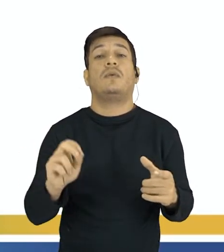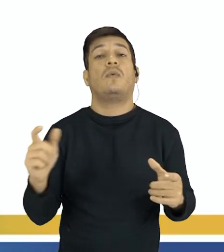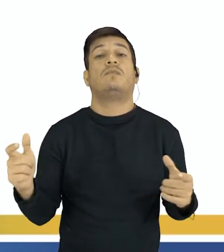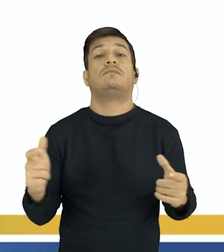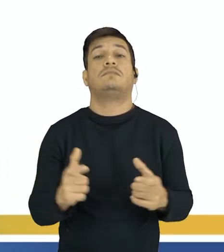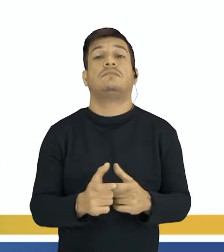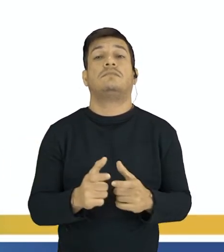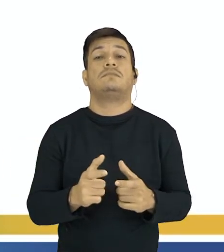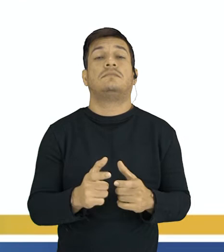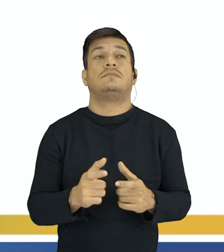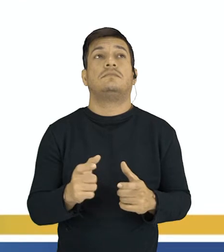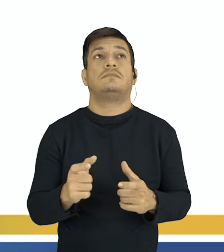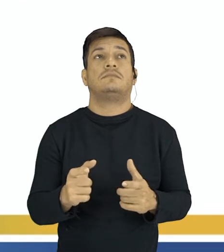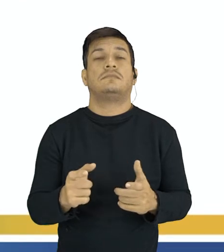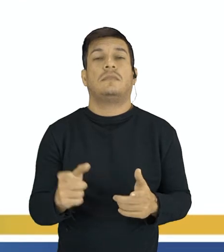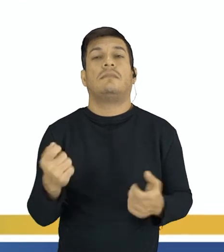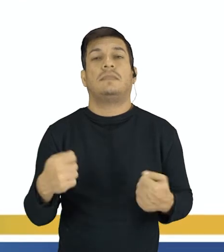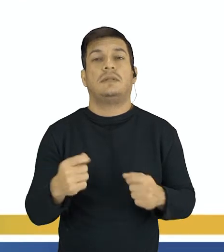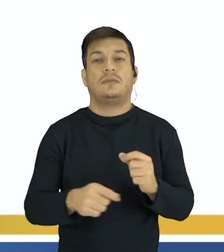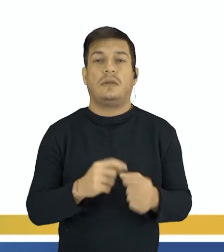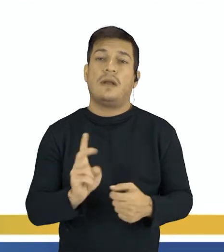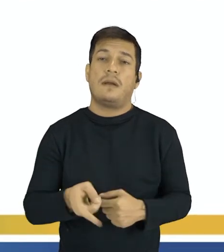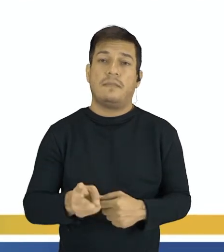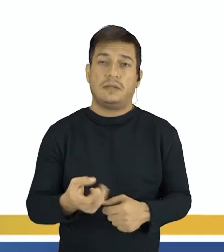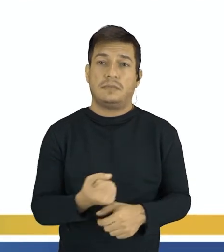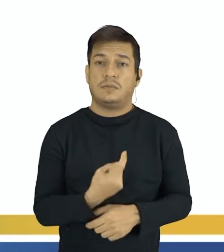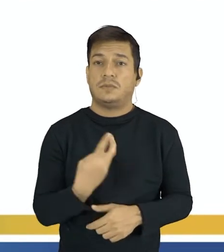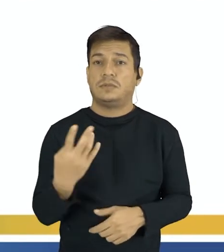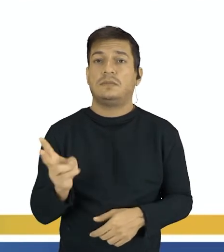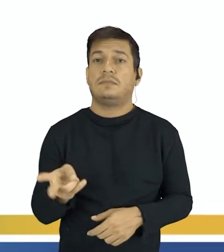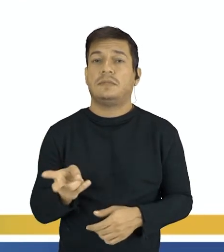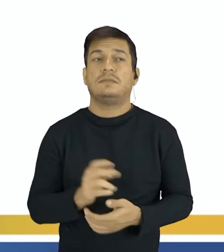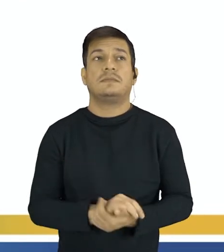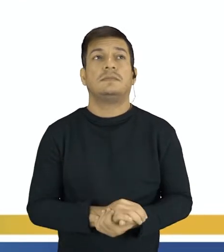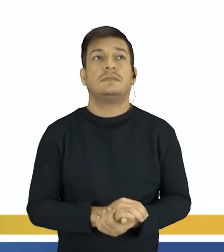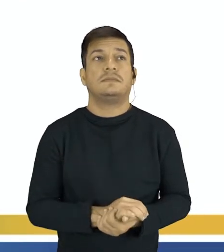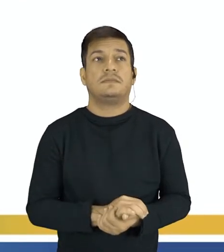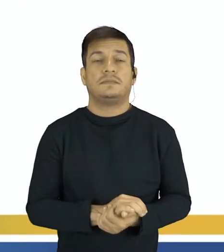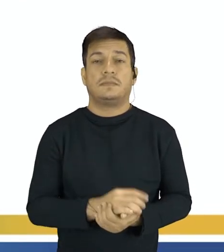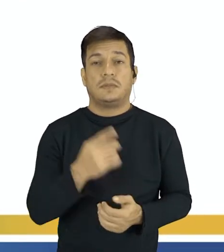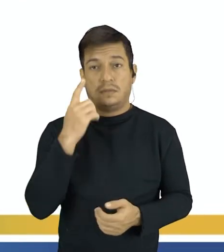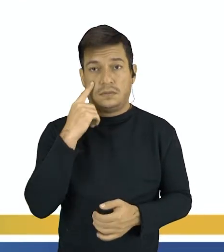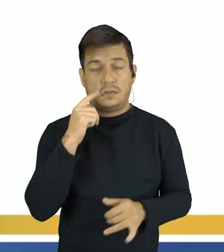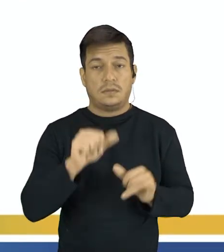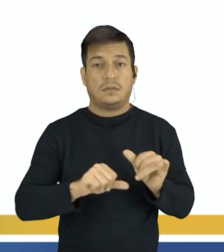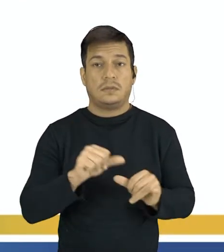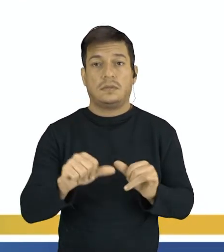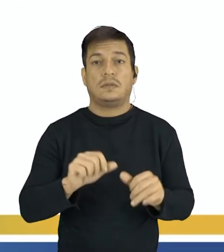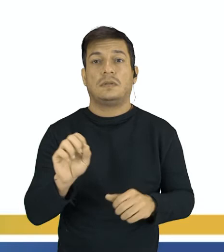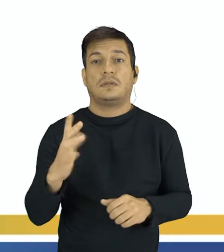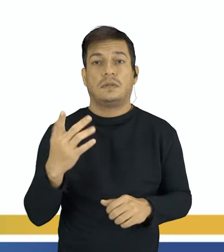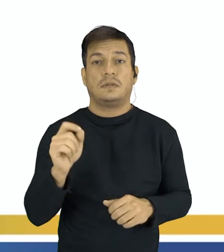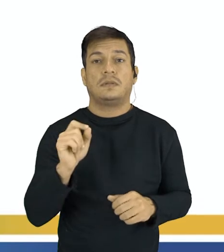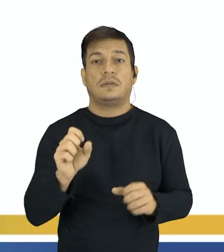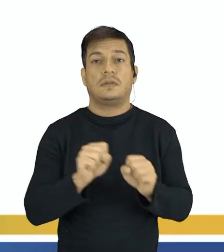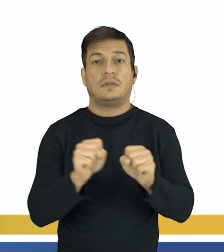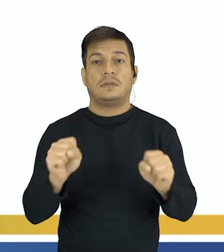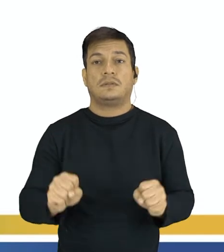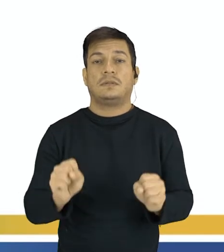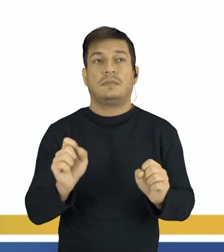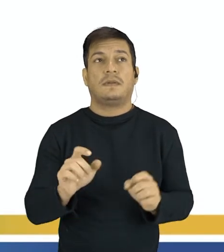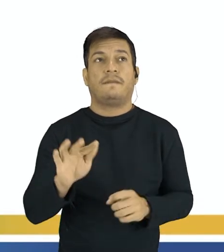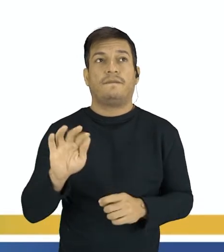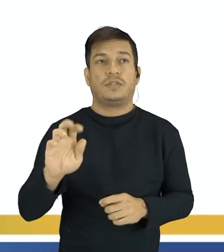diminuição da massa total. Tem que ser a mesma quantidade. Quando as reações químicas são realizadas em sistemas